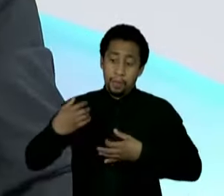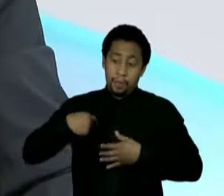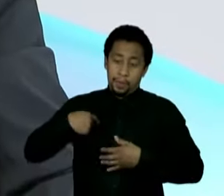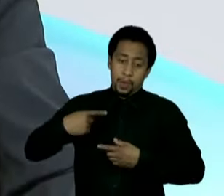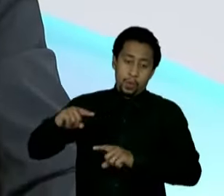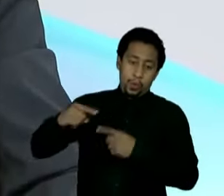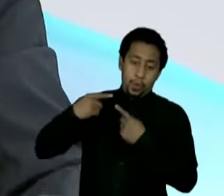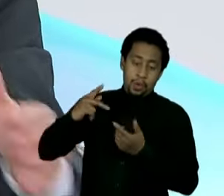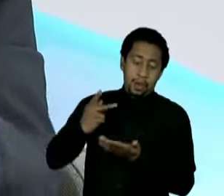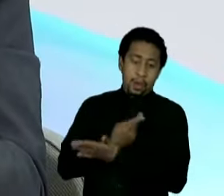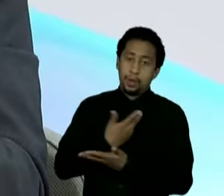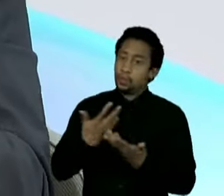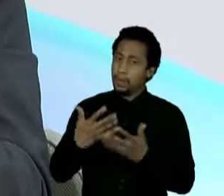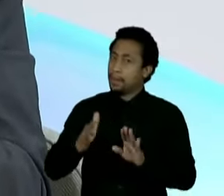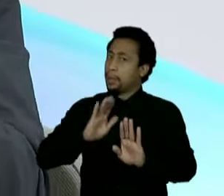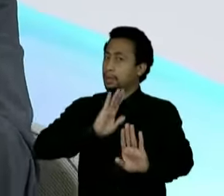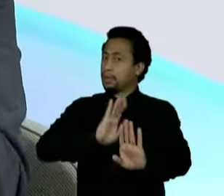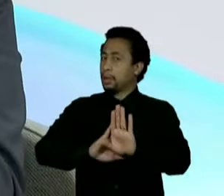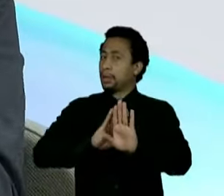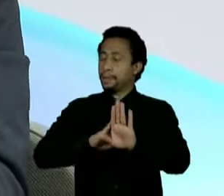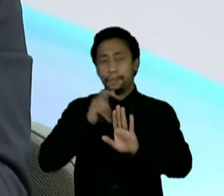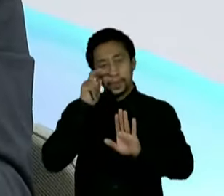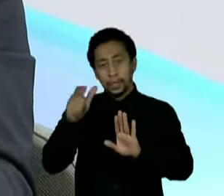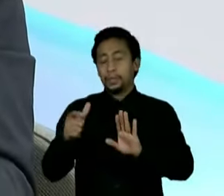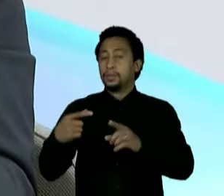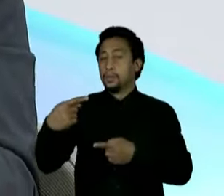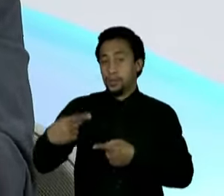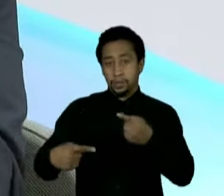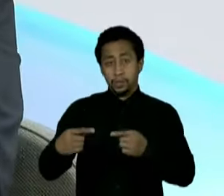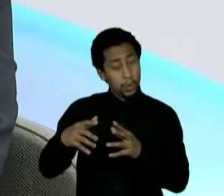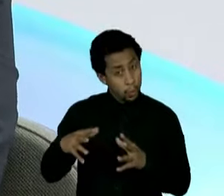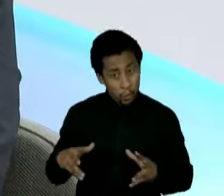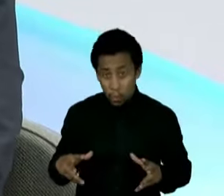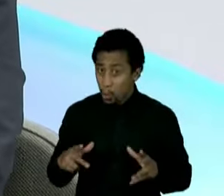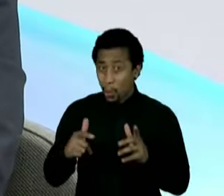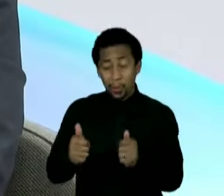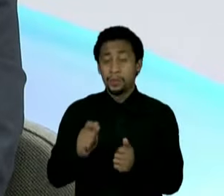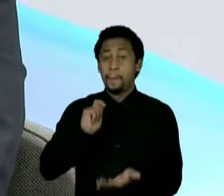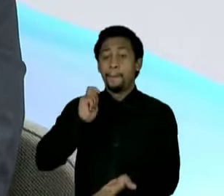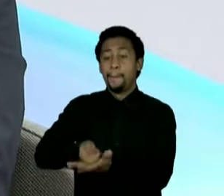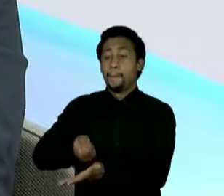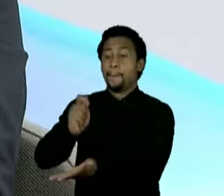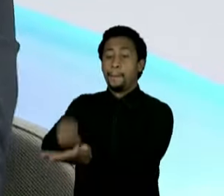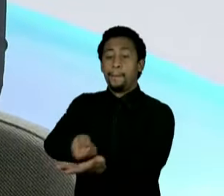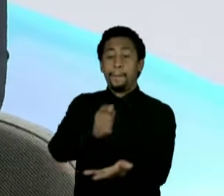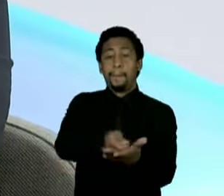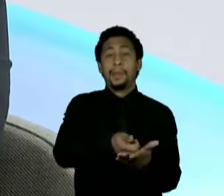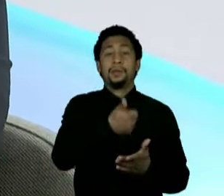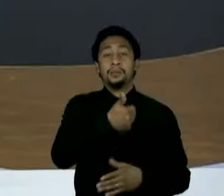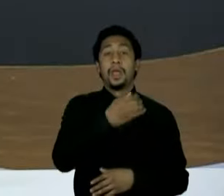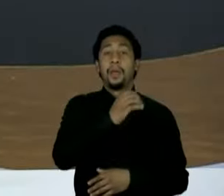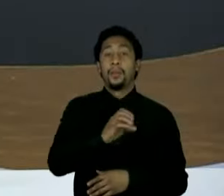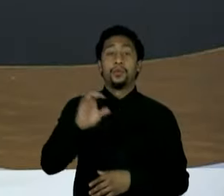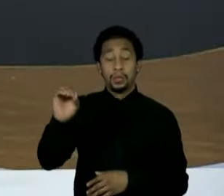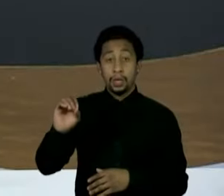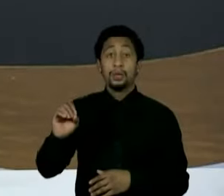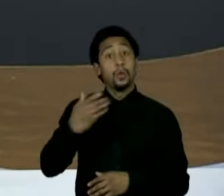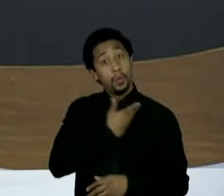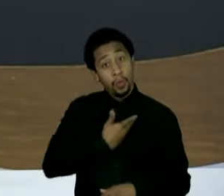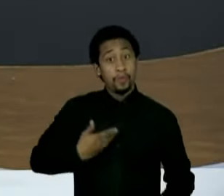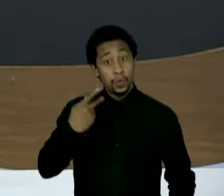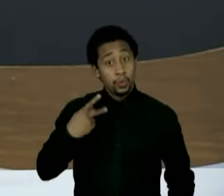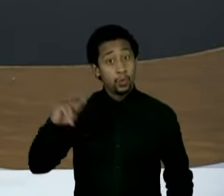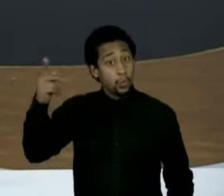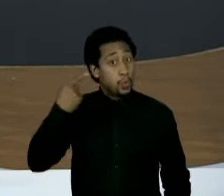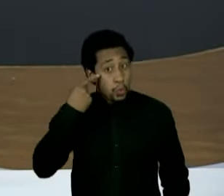um caráter político, porque todos, 100% dos pagamentos que foram feitos, foram feitos no governo do Dória. E não